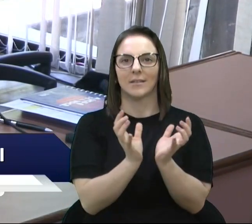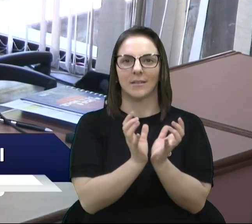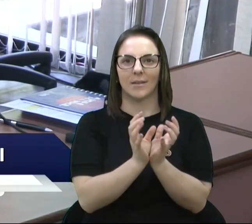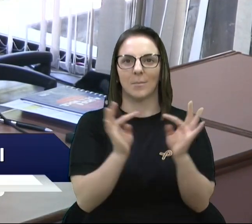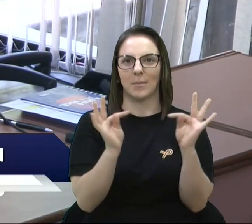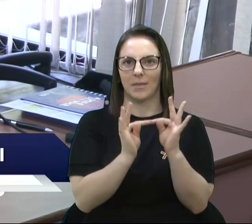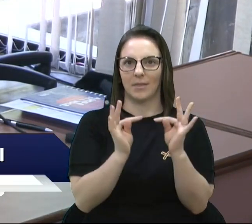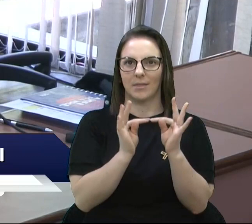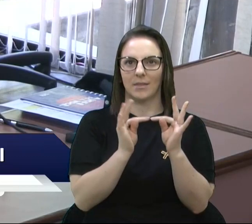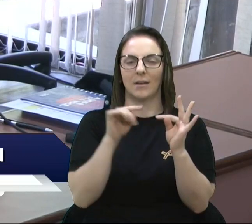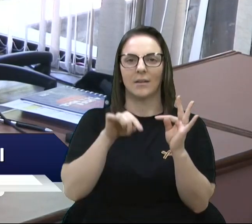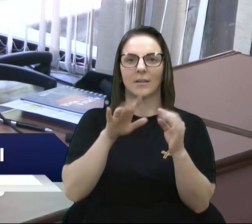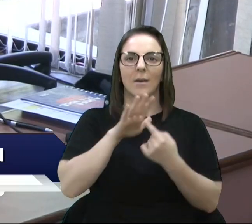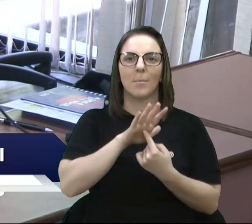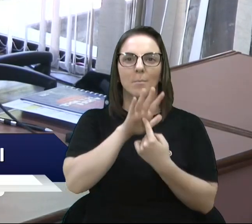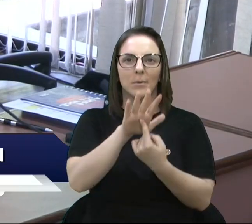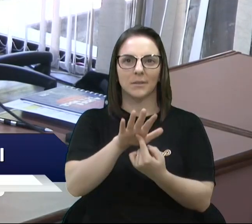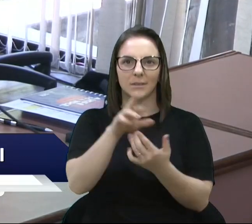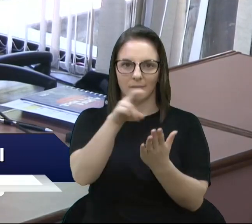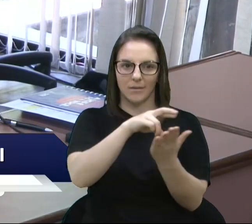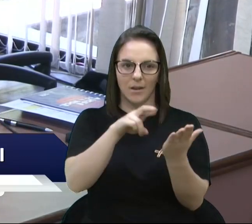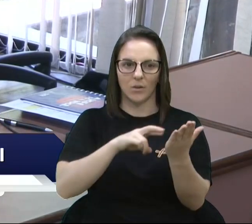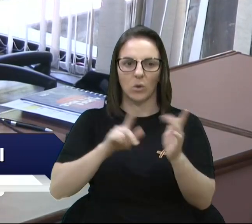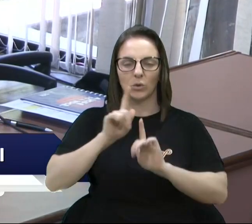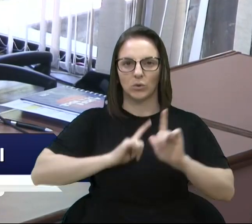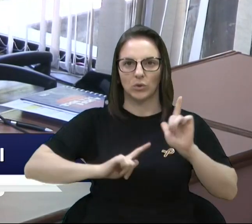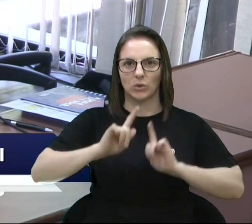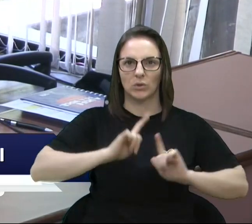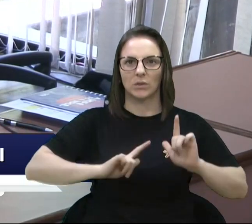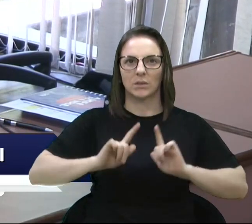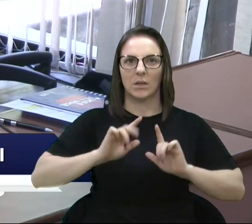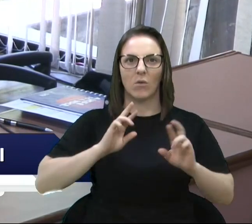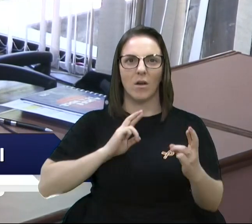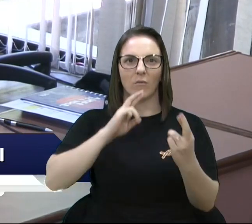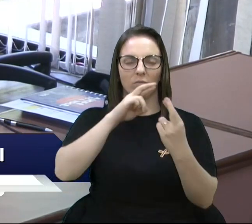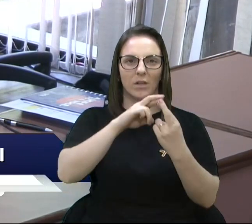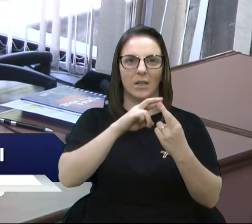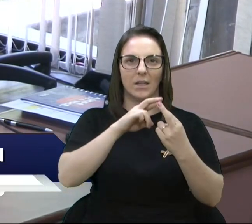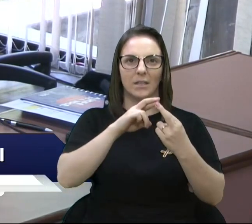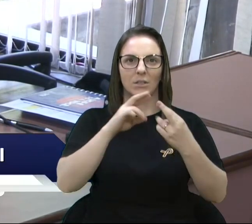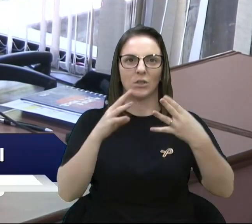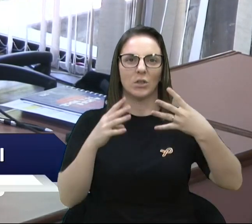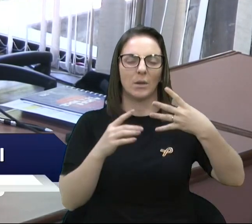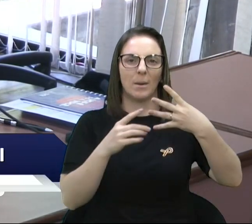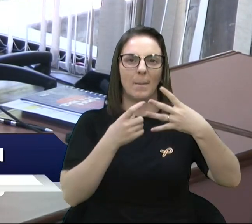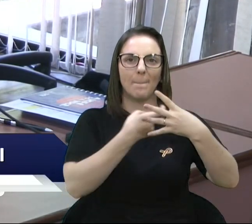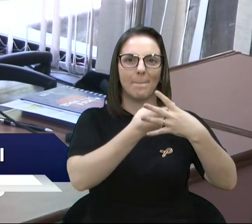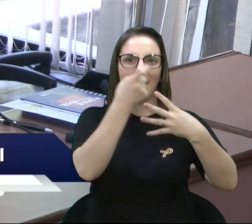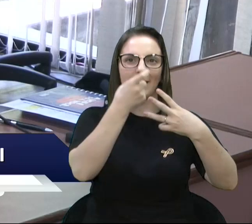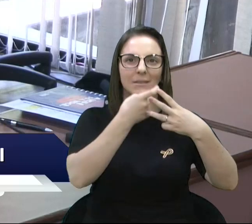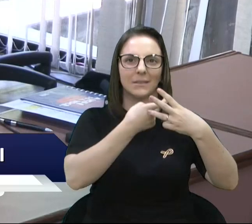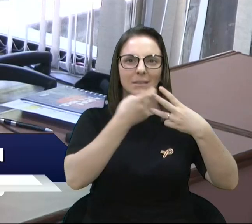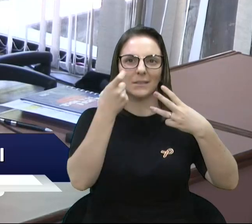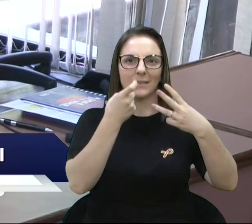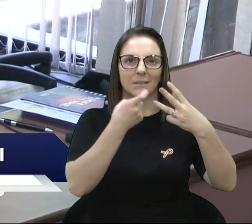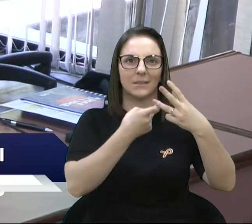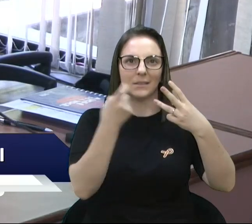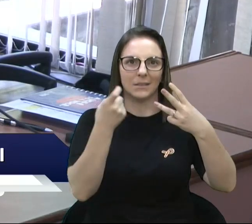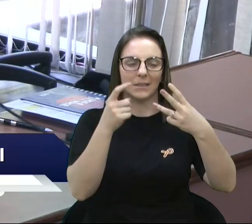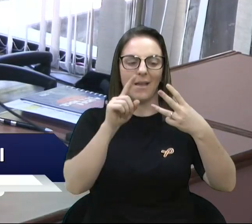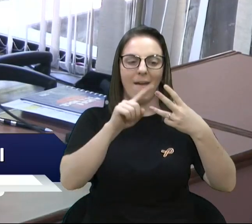aqui vai estar apresentando o relatório de gestão referente ao segundo quadrimestre do exercício de 2021.